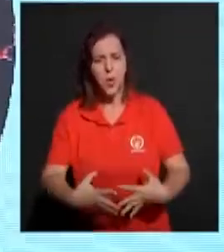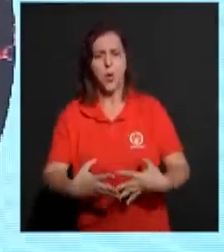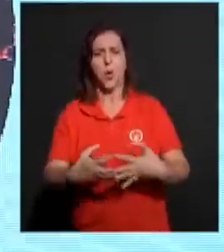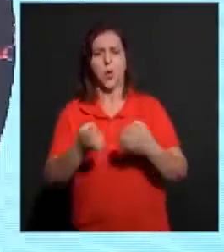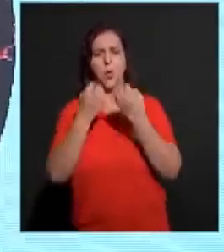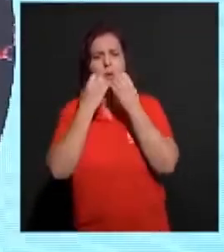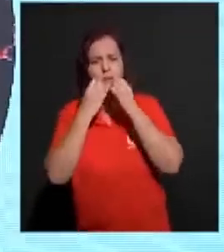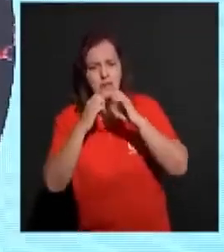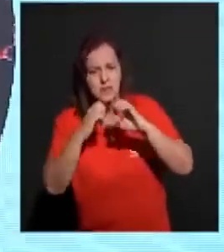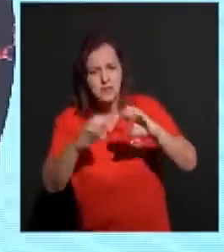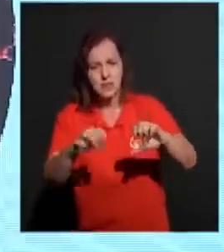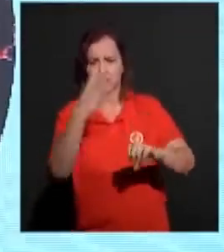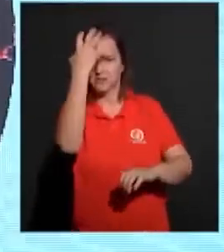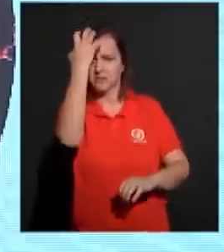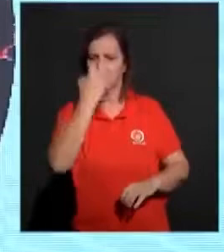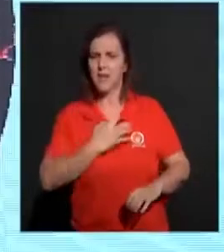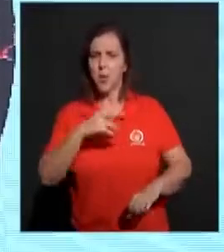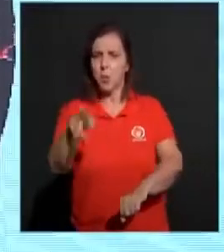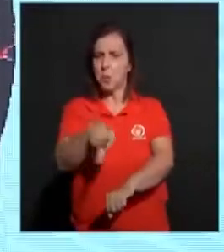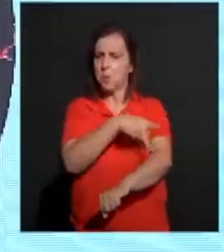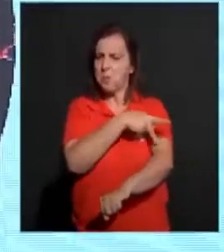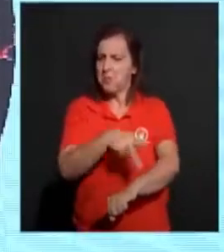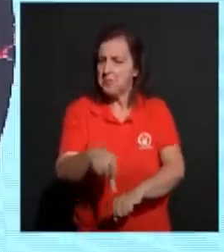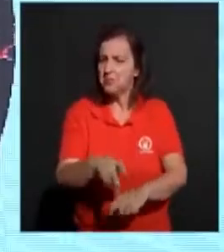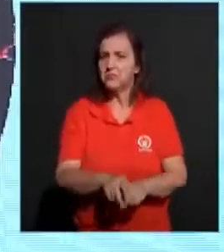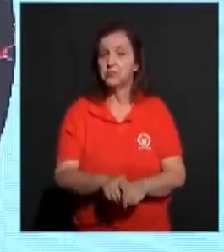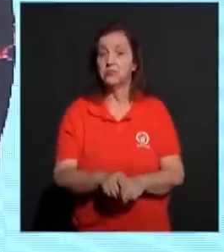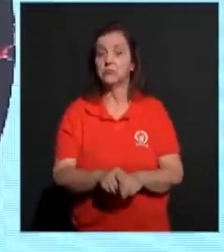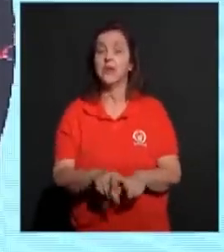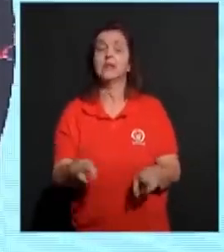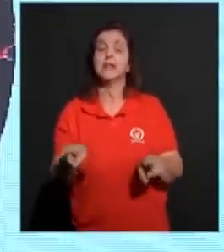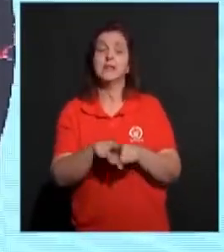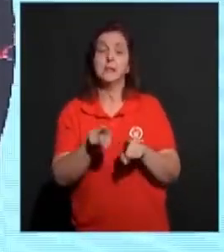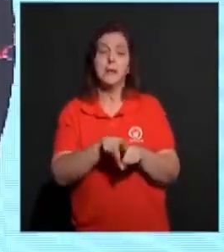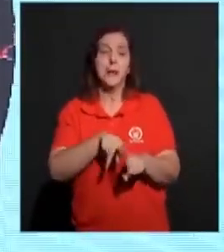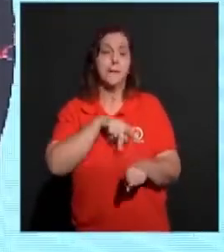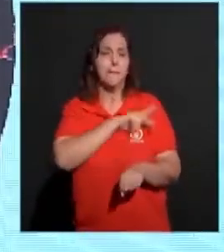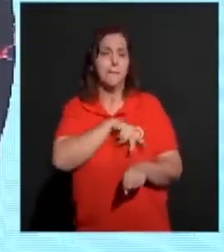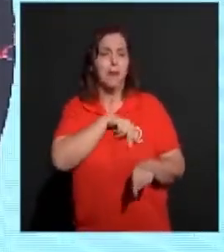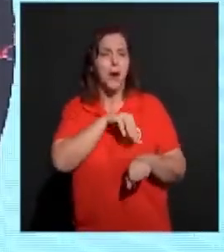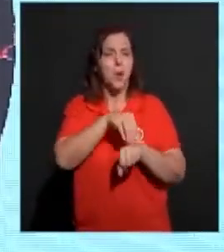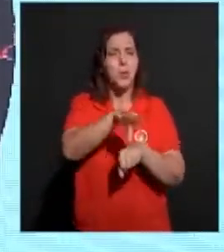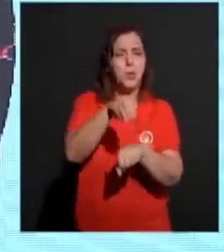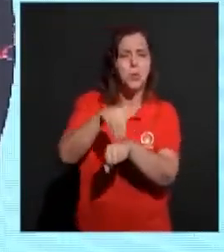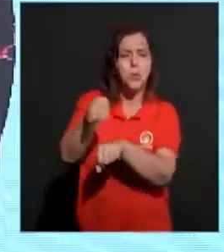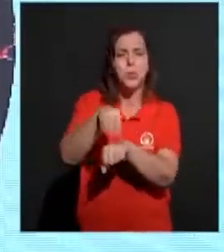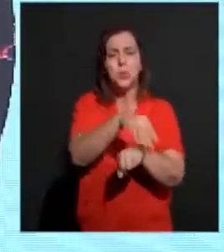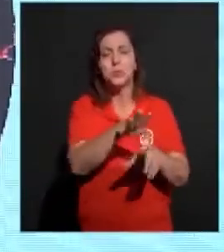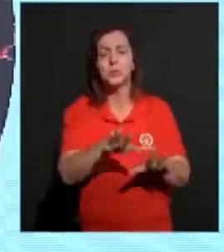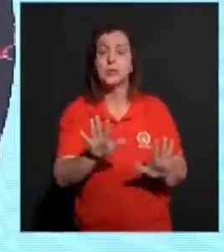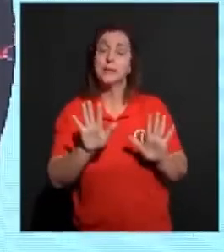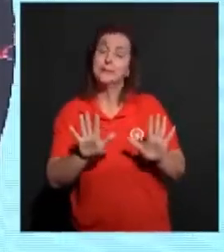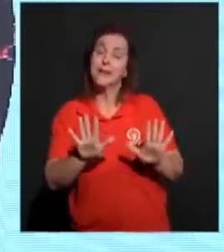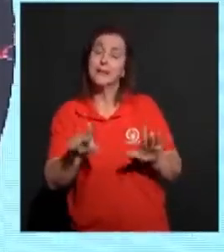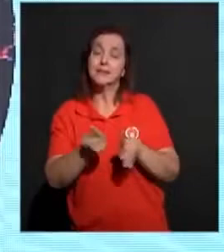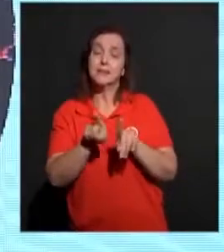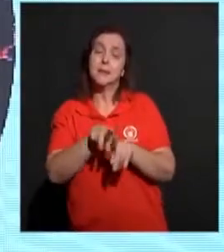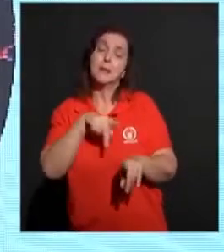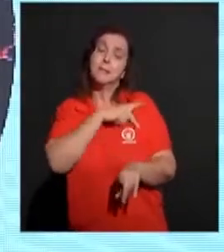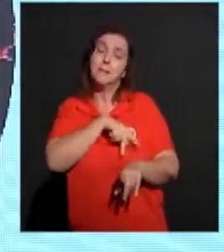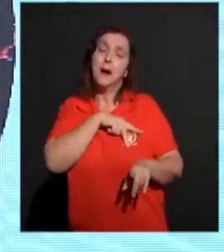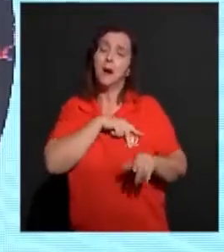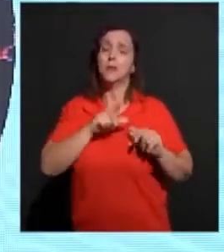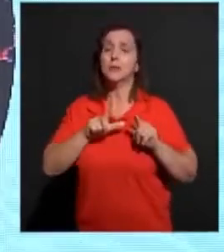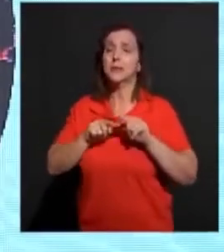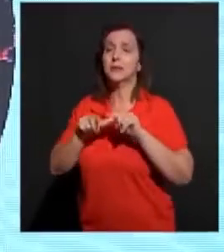sincero, o evangelho puro. Ele tinha transferido para aquele povo, mas ele teve que sim fazer suas viagens. E